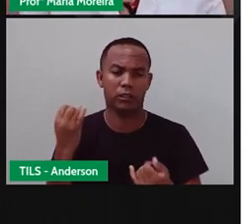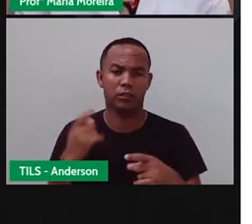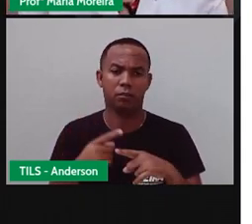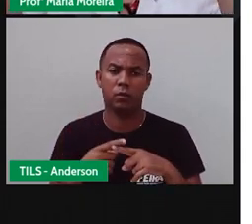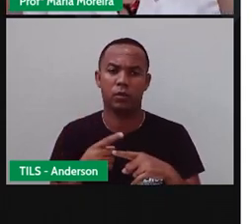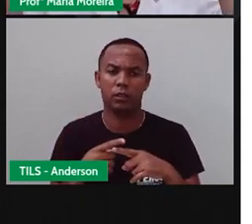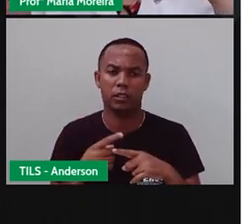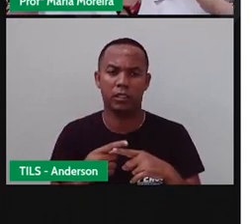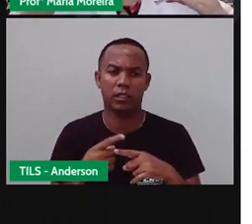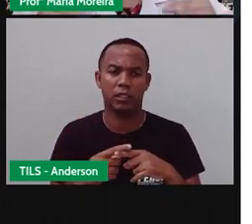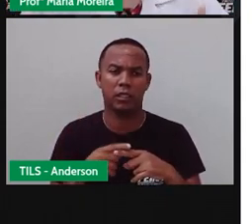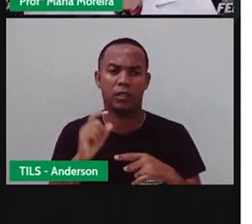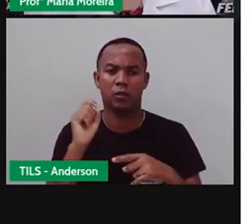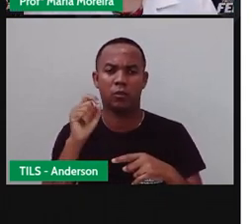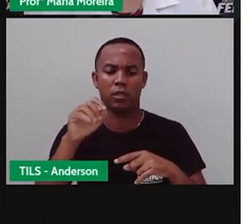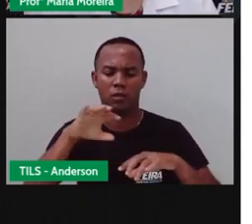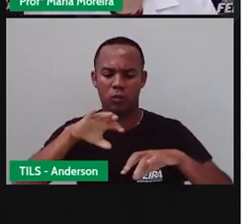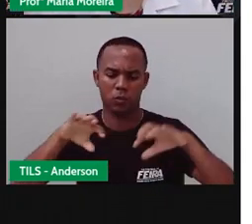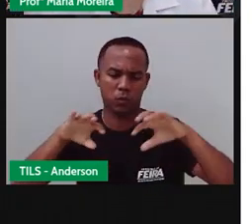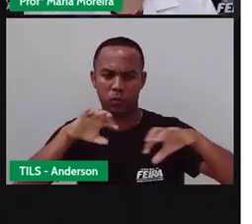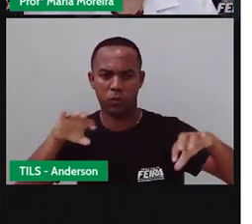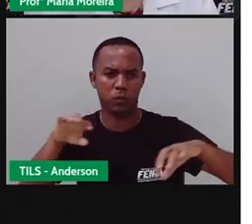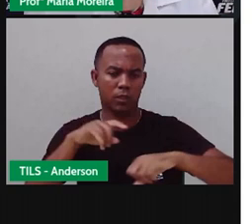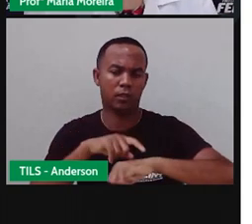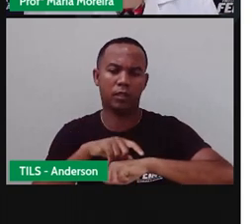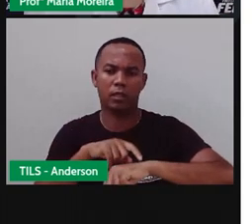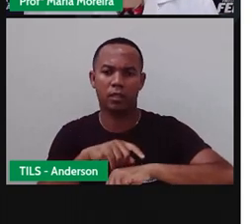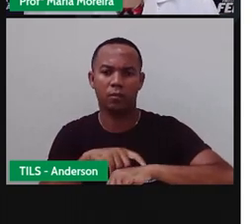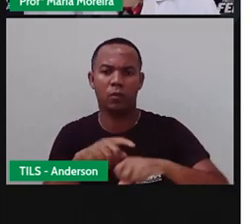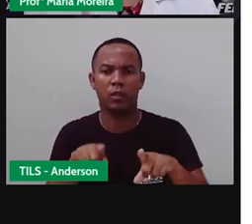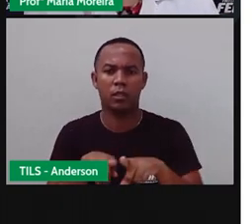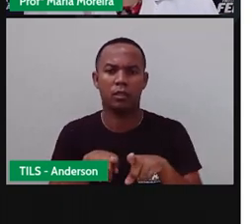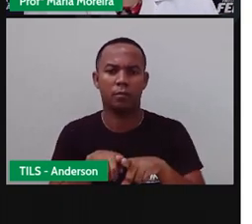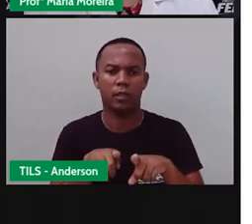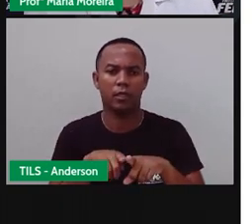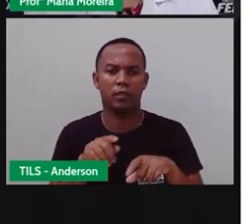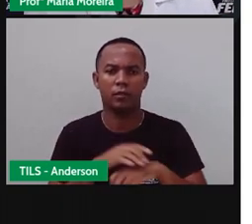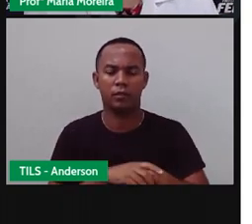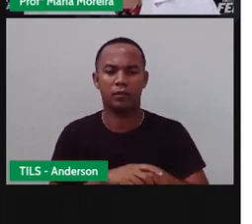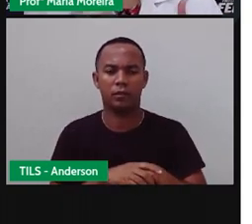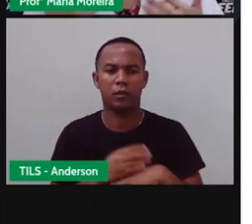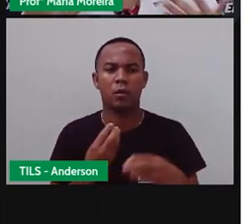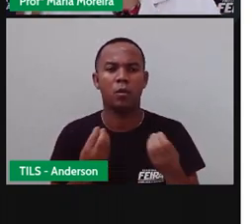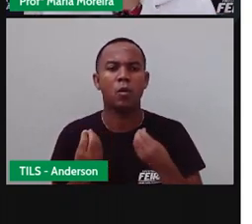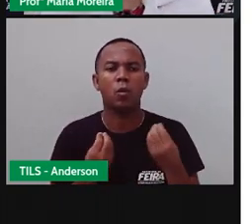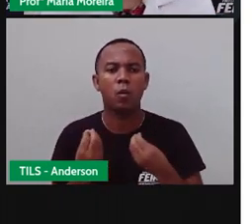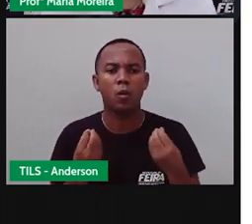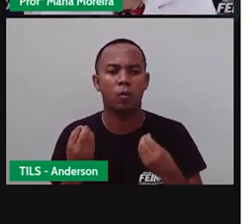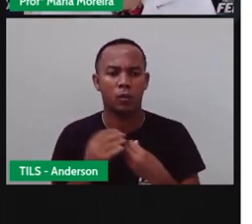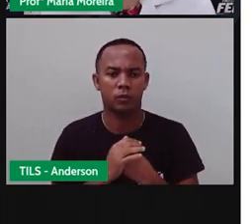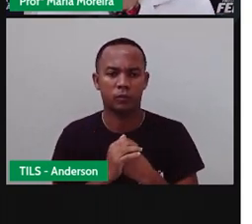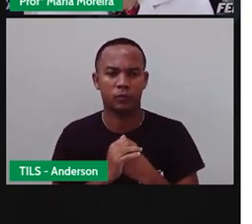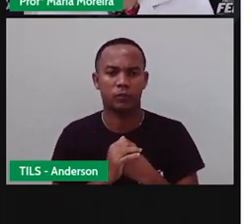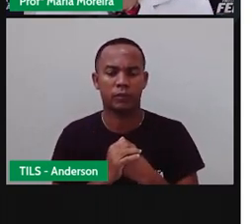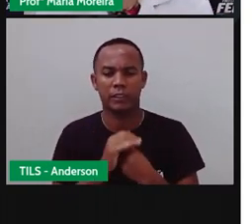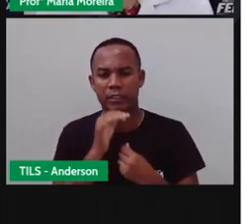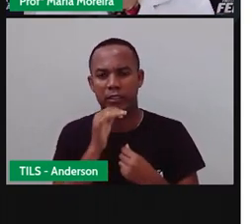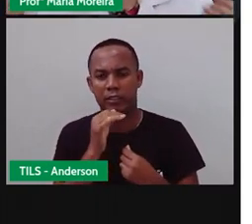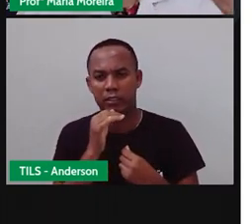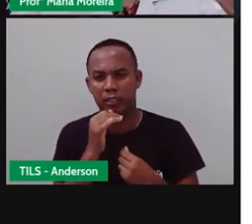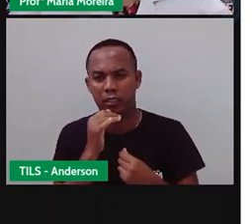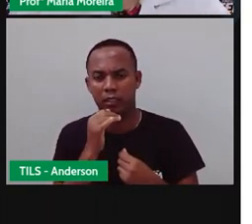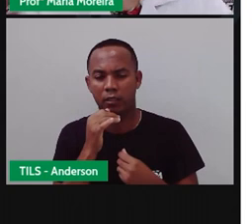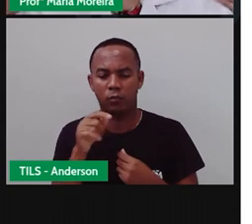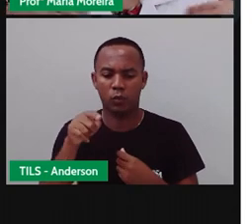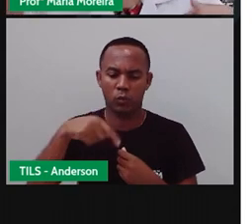Porque são divisões do tempo. E divisões do tempo atual. Como a nossa civilização,